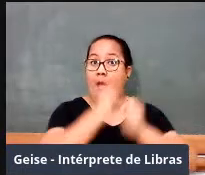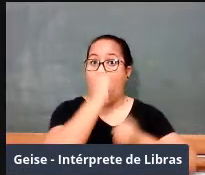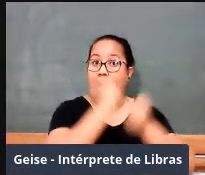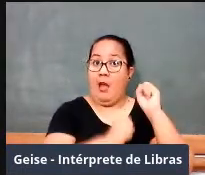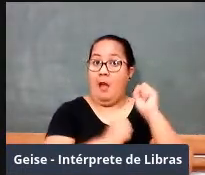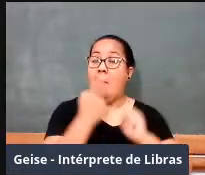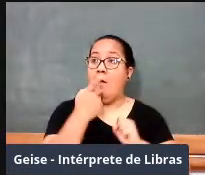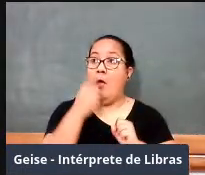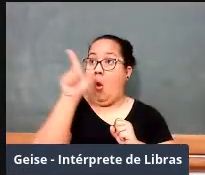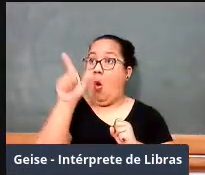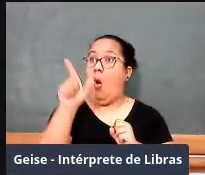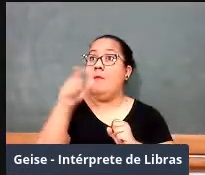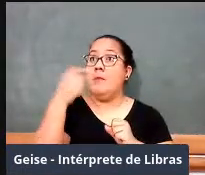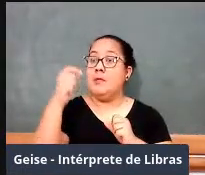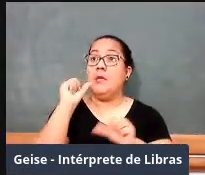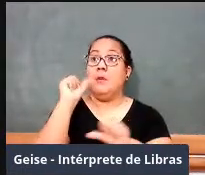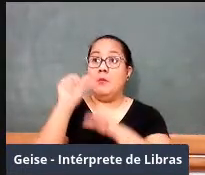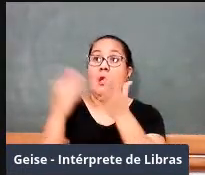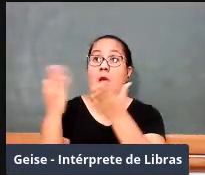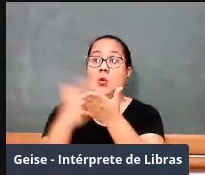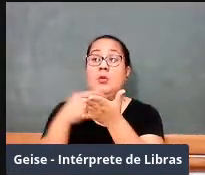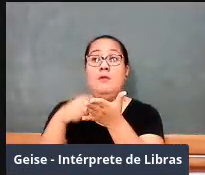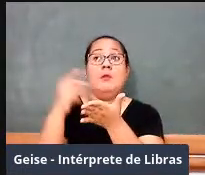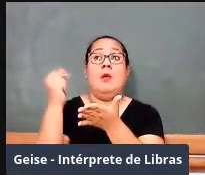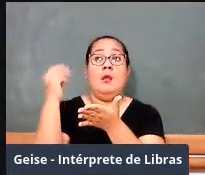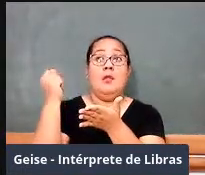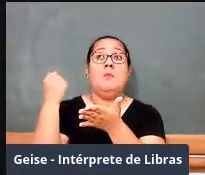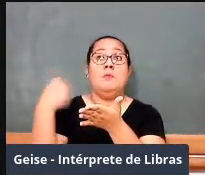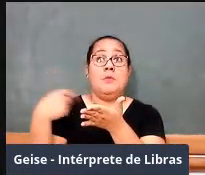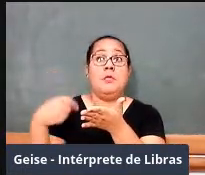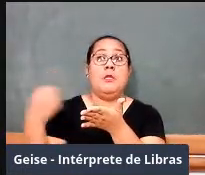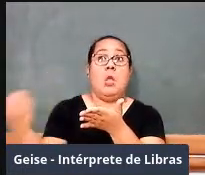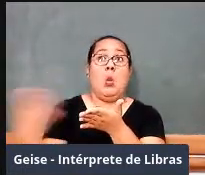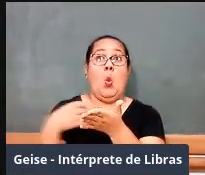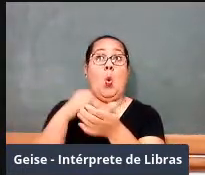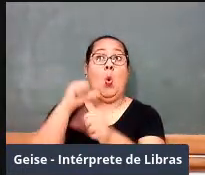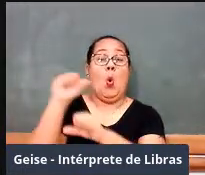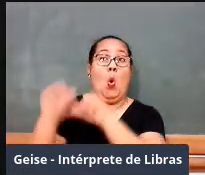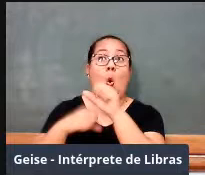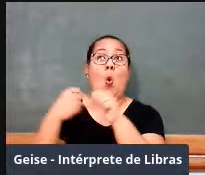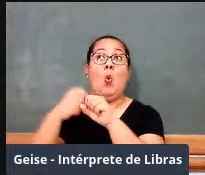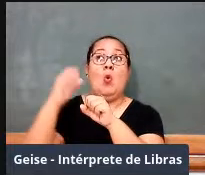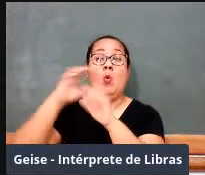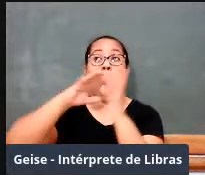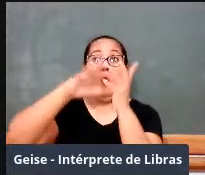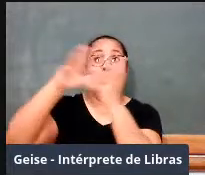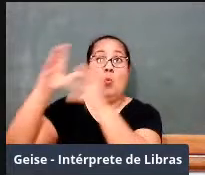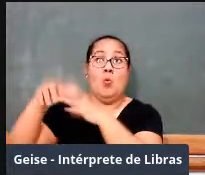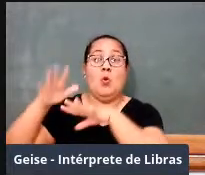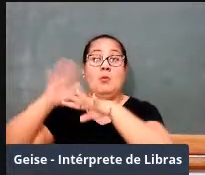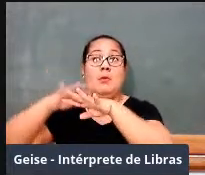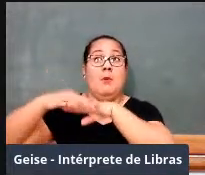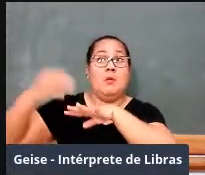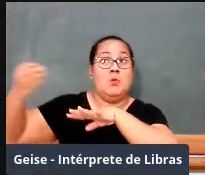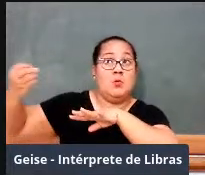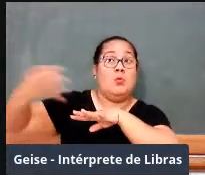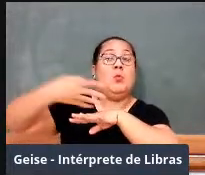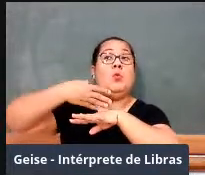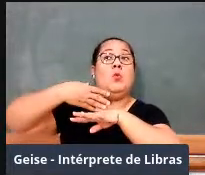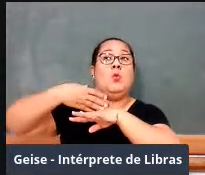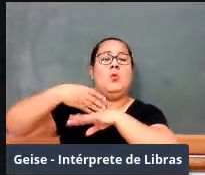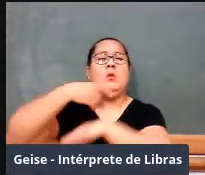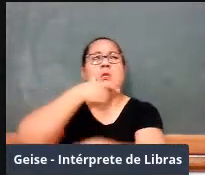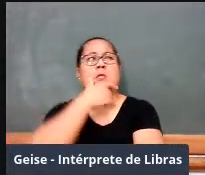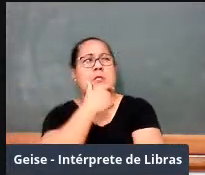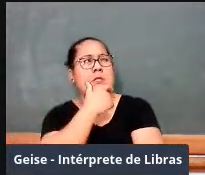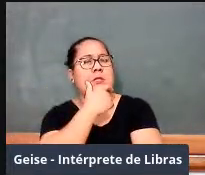vai ter que mudar os livros aí, as coisas estão mudando aí com esse movimento internacional da matemática moderna, bom, o fato é que